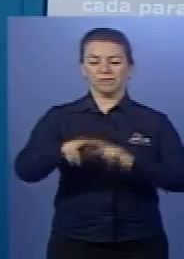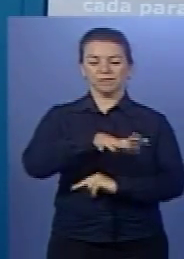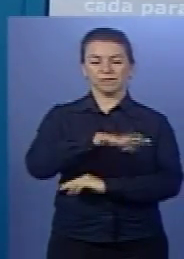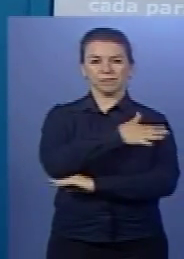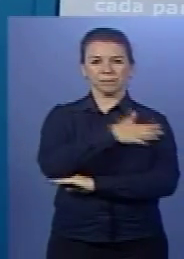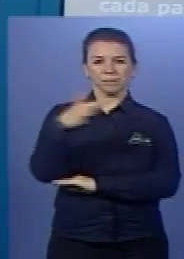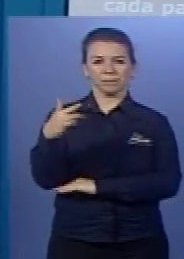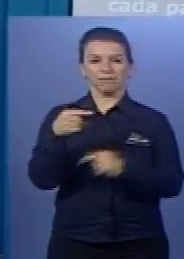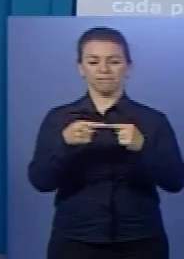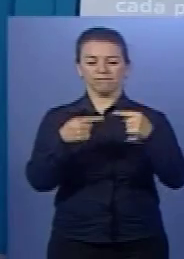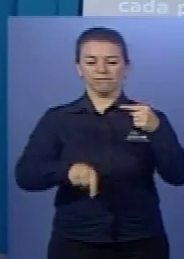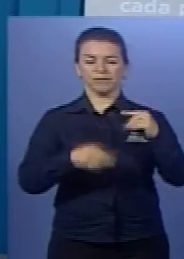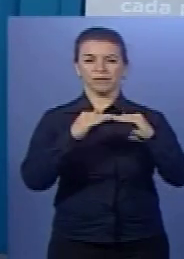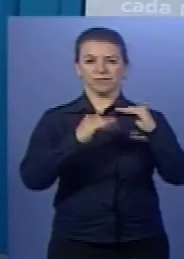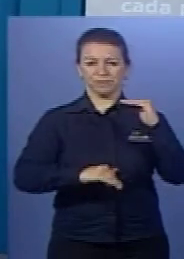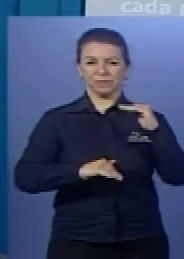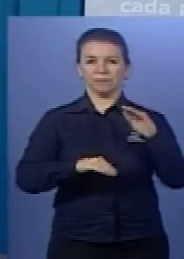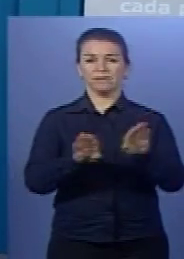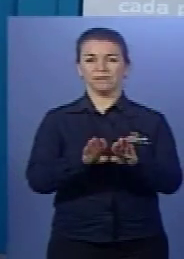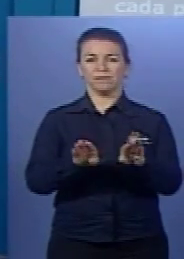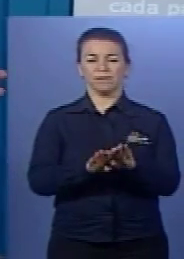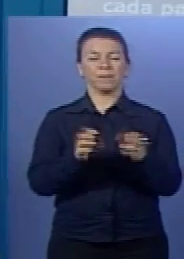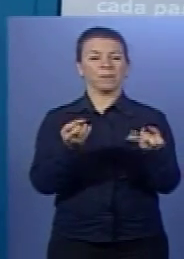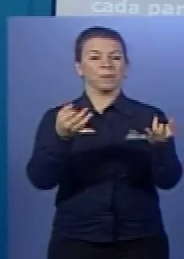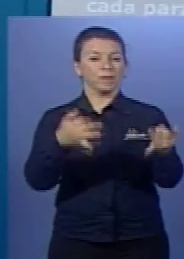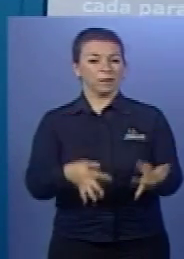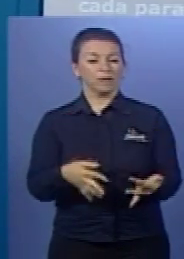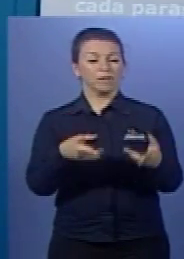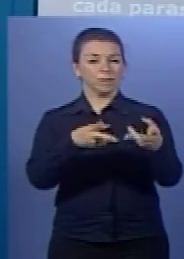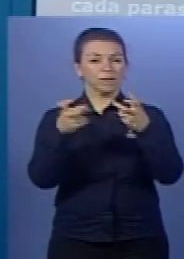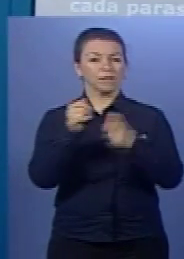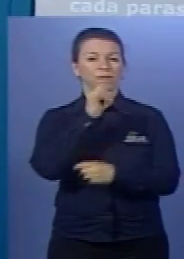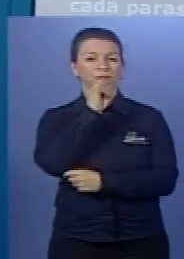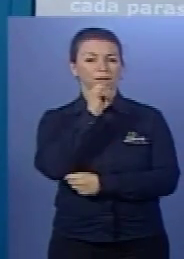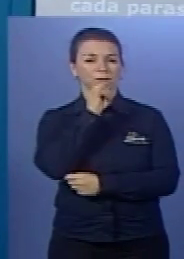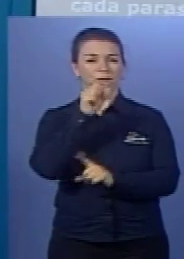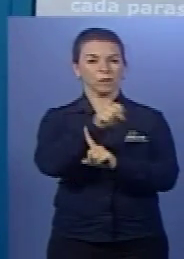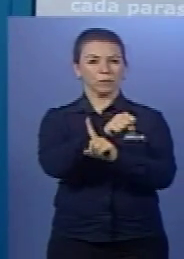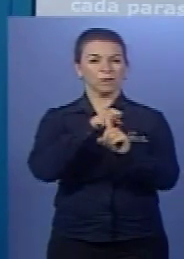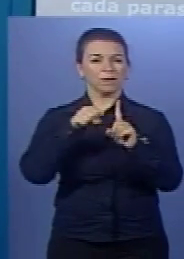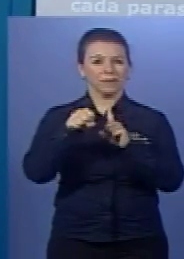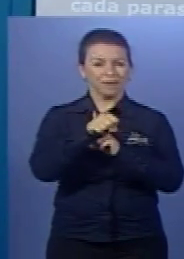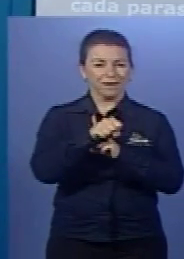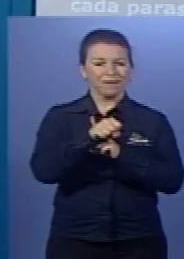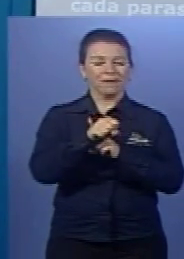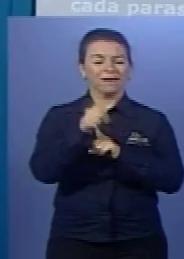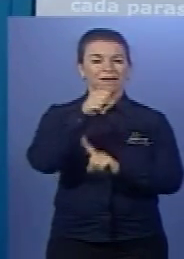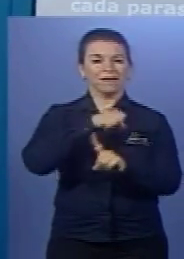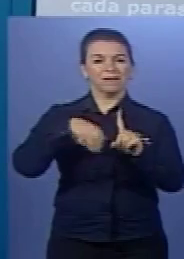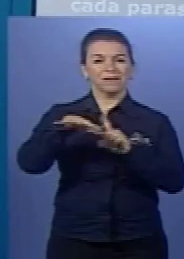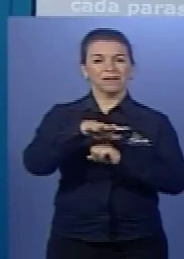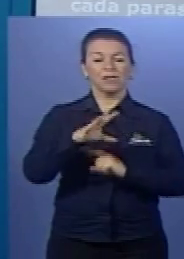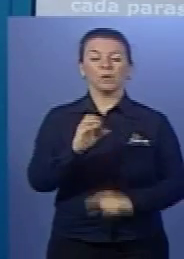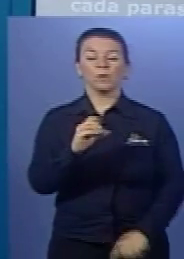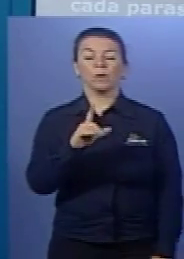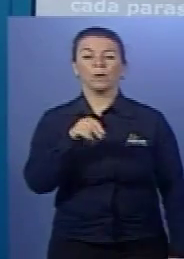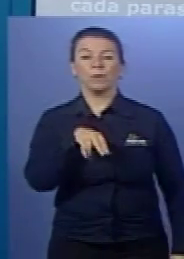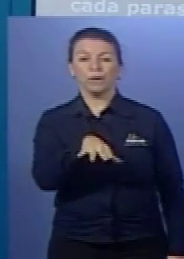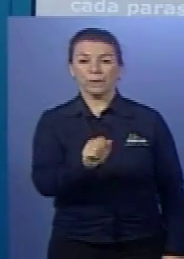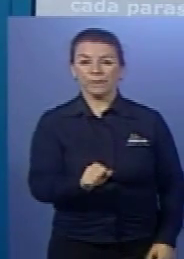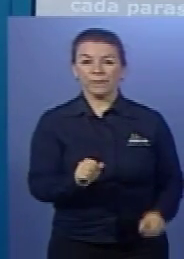desarmônicas. Eu diria para você dar uma olhada, por exemplo, em sociedade, o que é uma colônia,